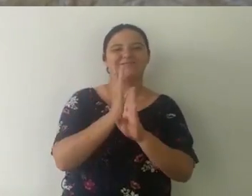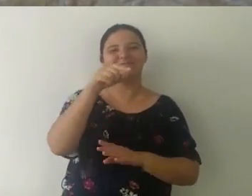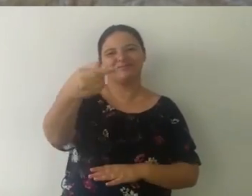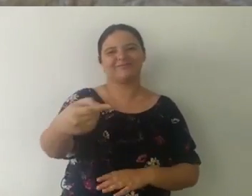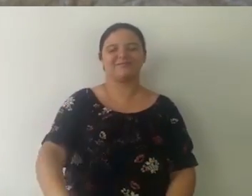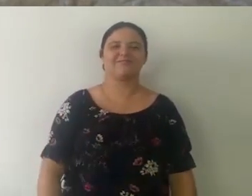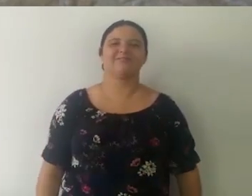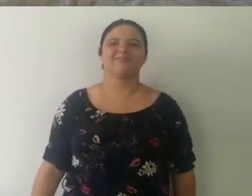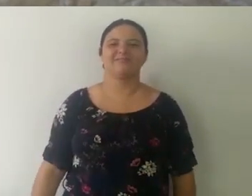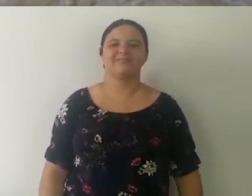Beijo, gente. Até mais.